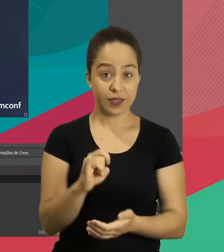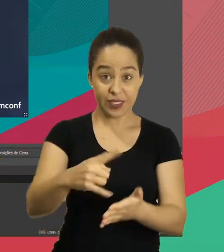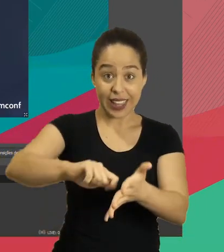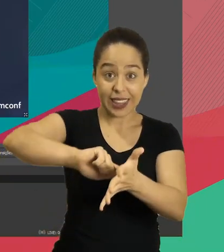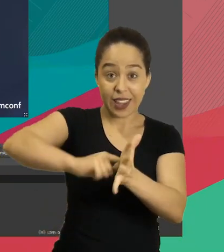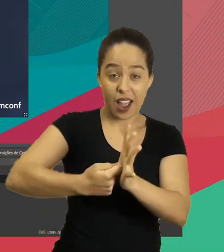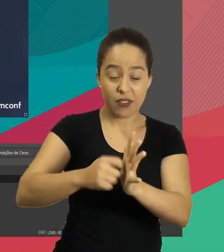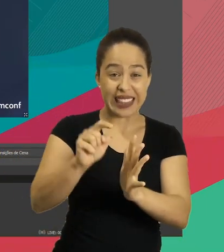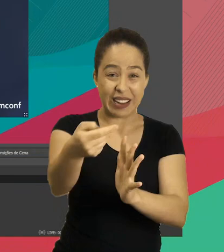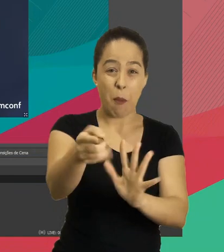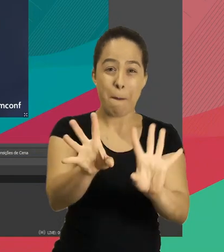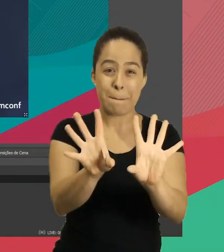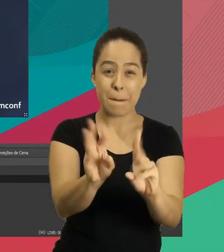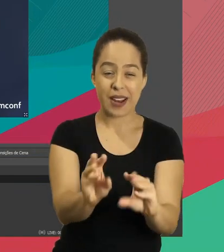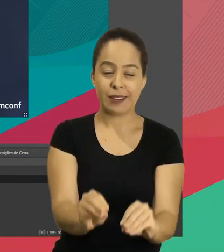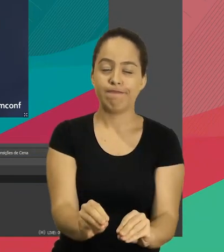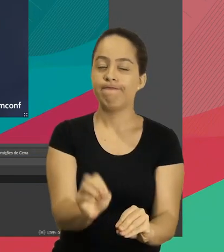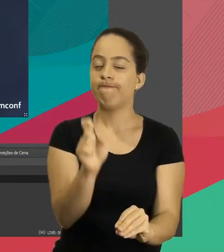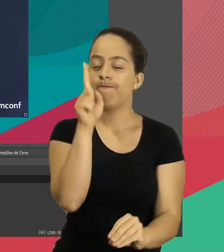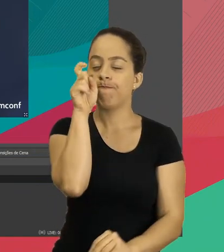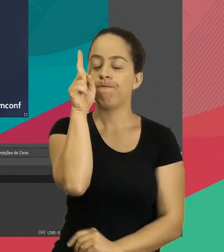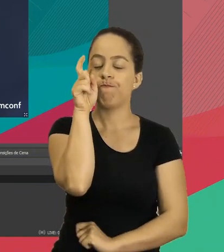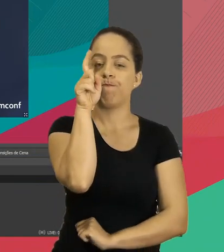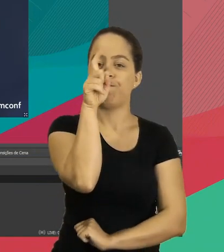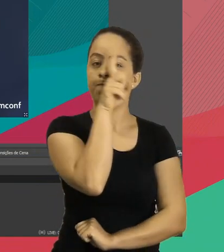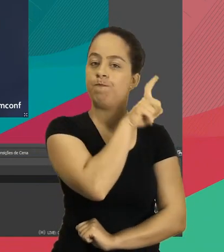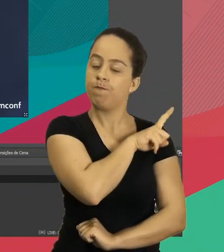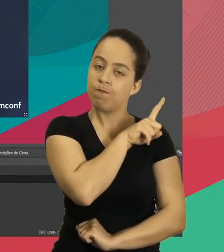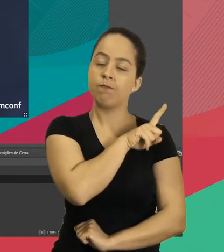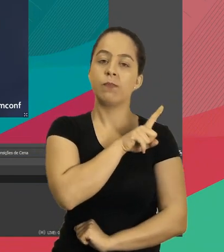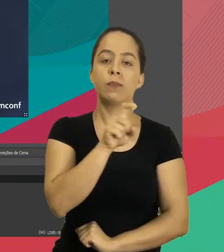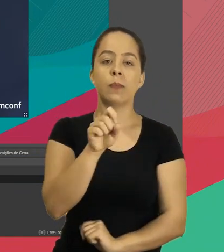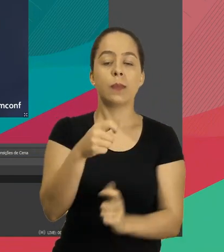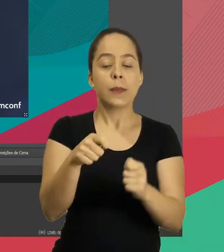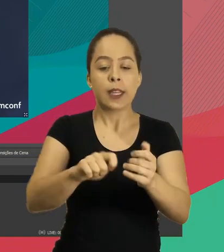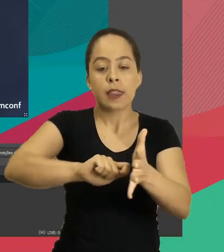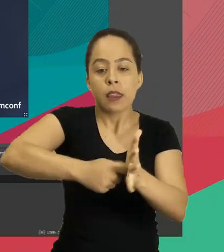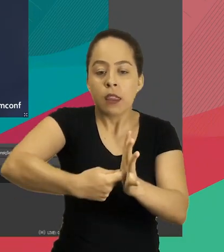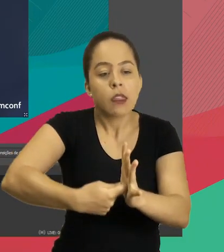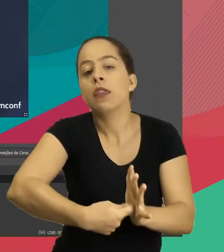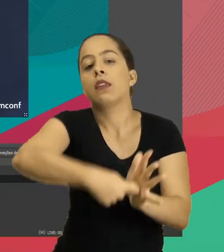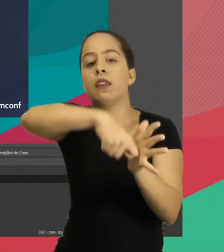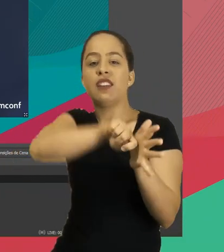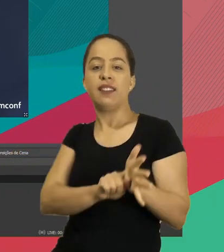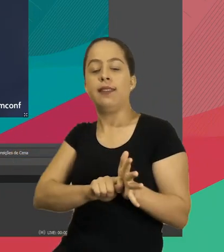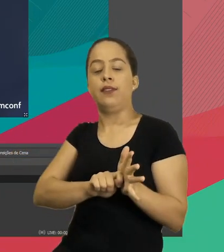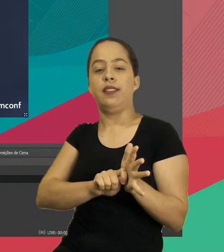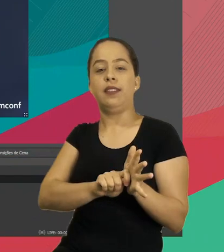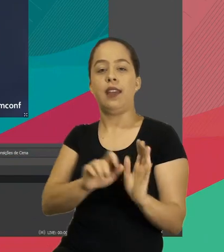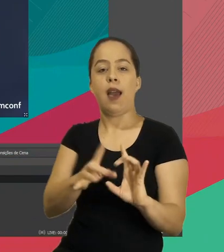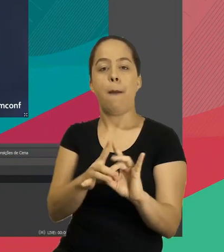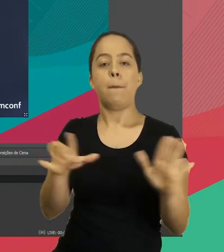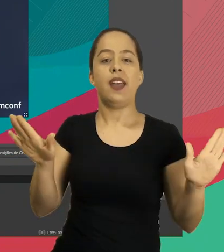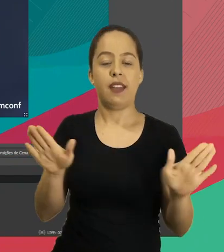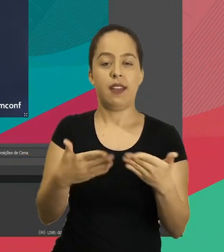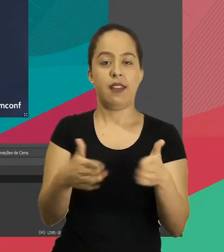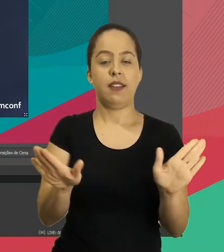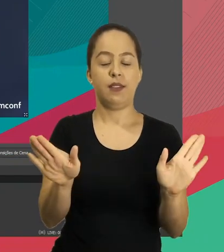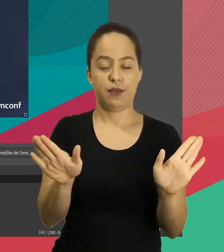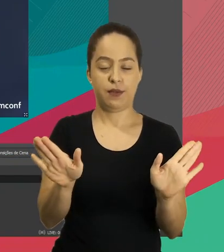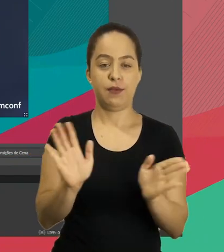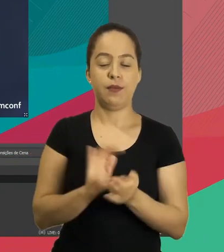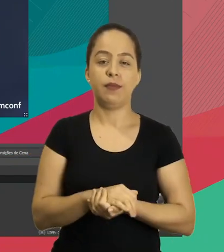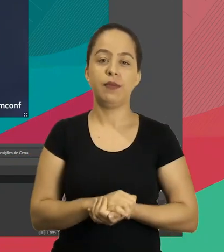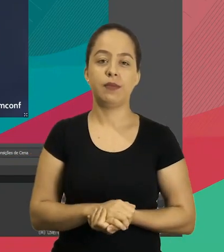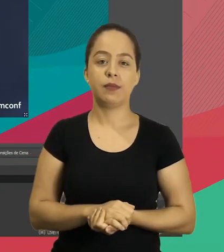travar o navegador também quando você trava aqui você não consegue mexer aí é só destravar aqui no cadeado que